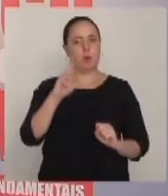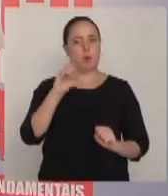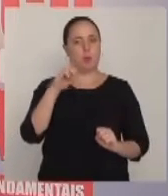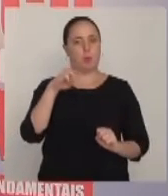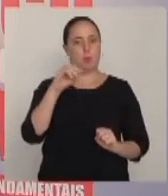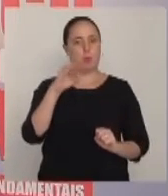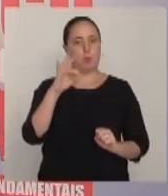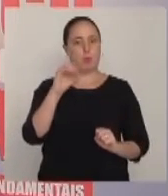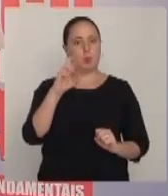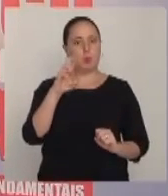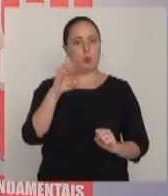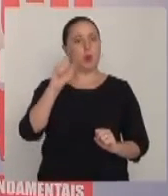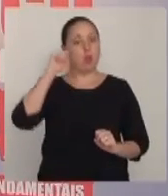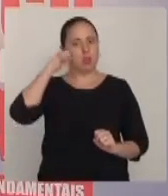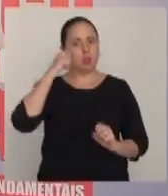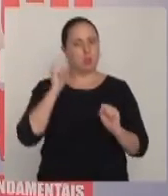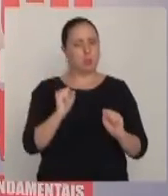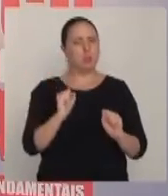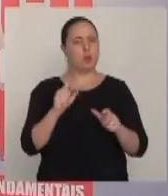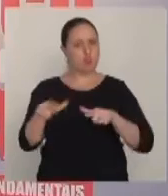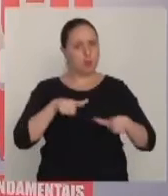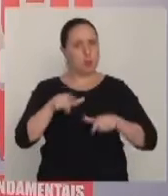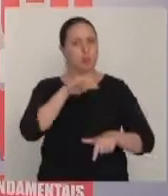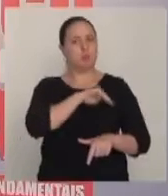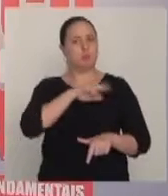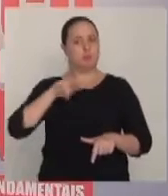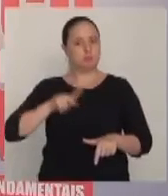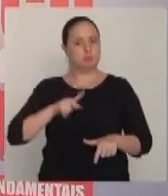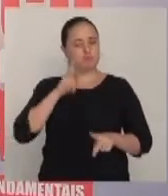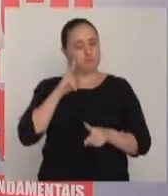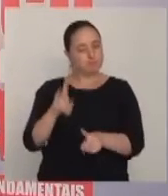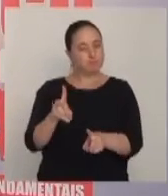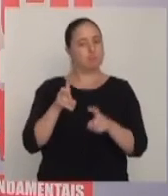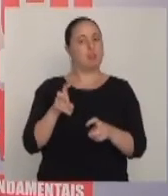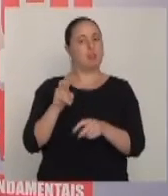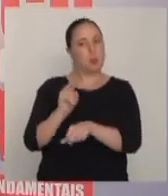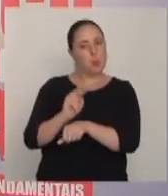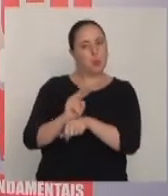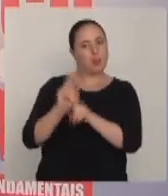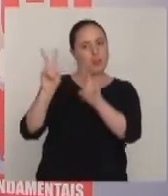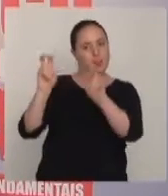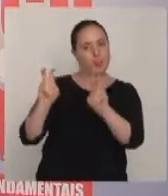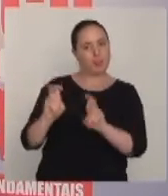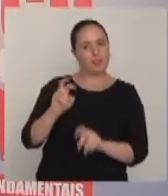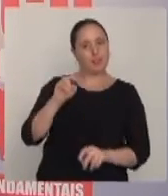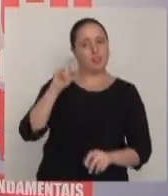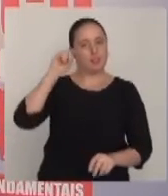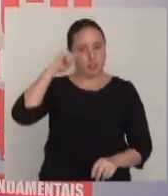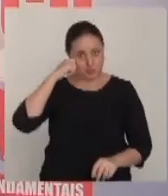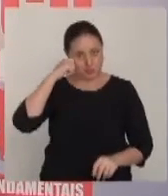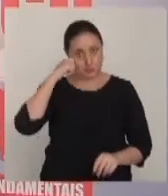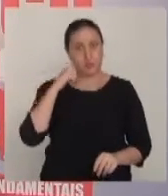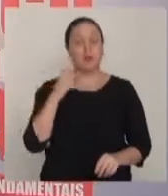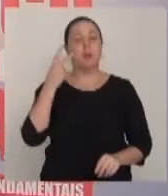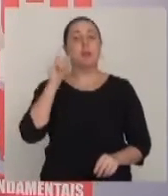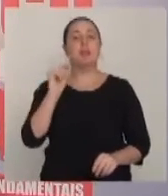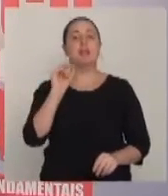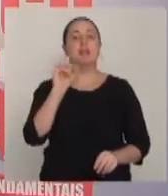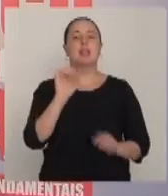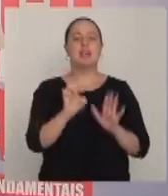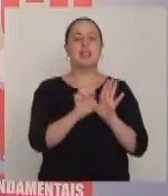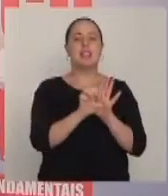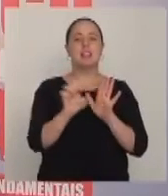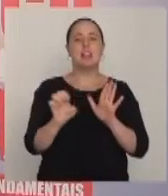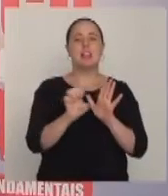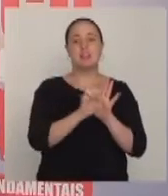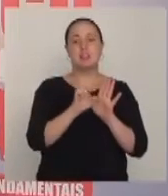que promotores negros possam ingressar na instituição e possam abarcar esses anseios da população negra, para fazer, de fato, com que o Estatuto da